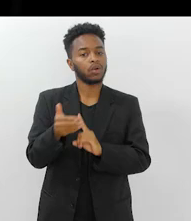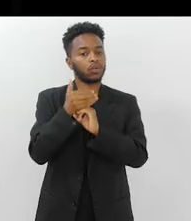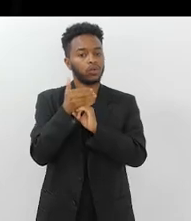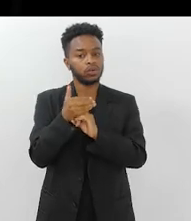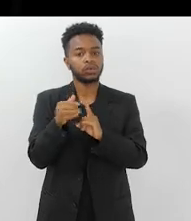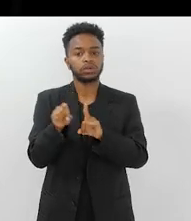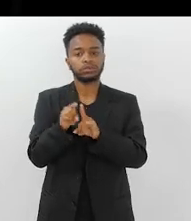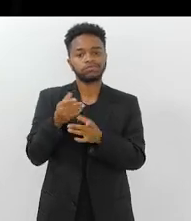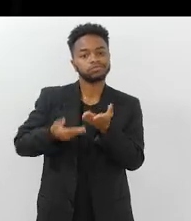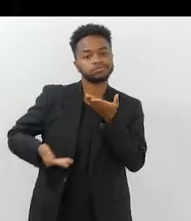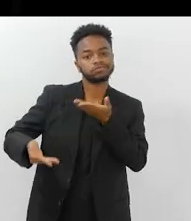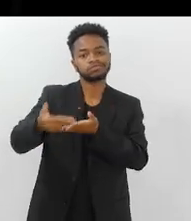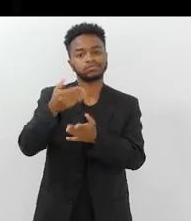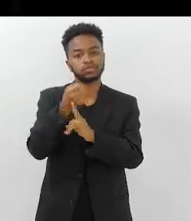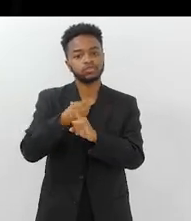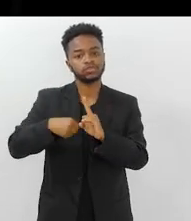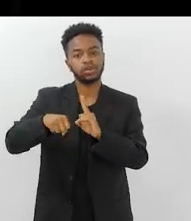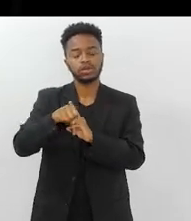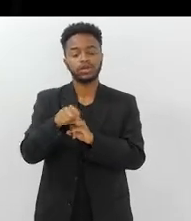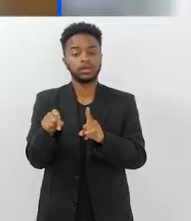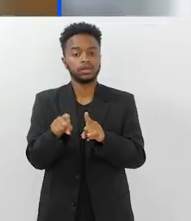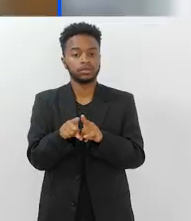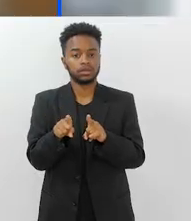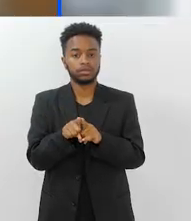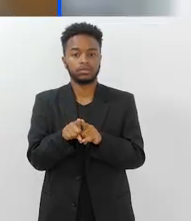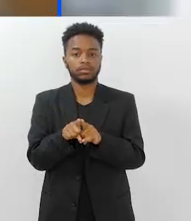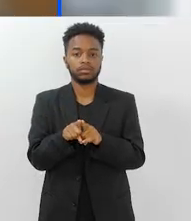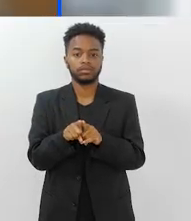acolhedor, sociável e também